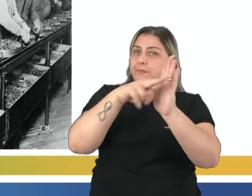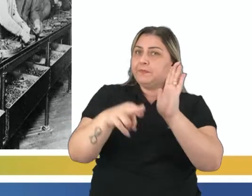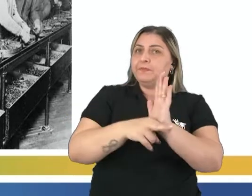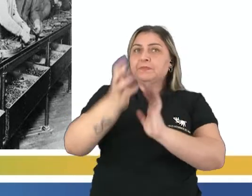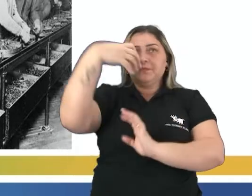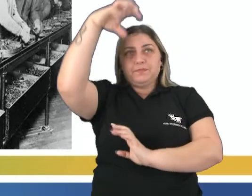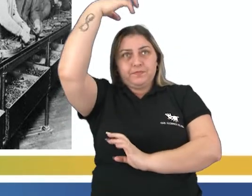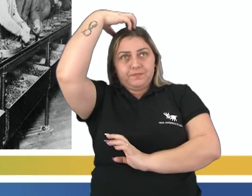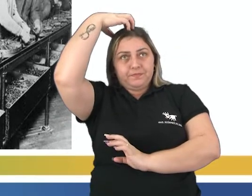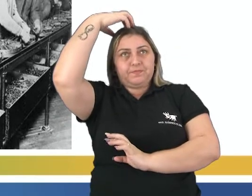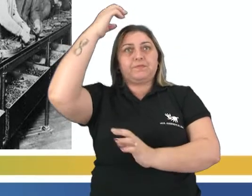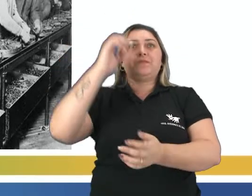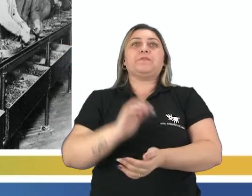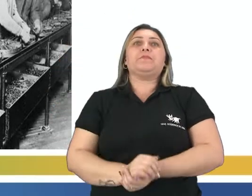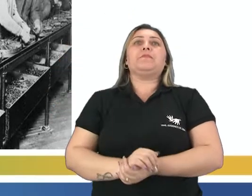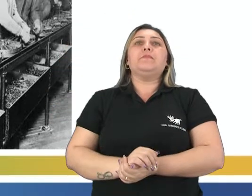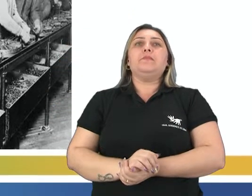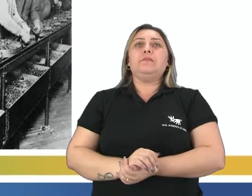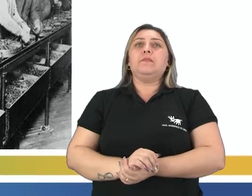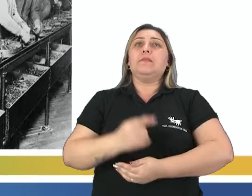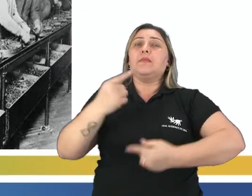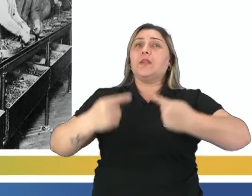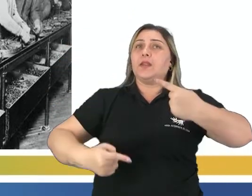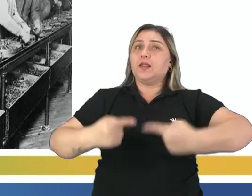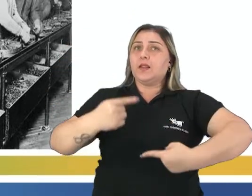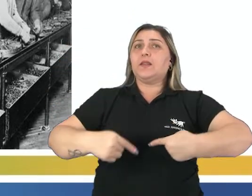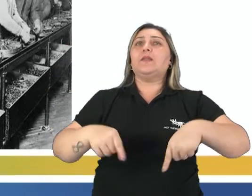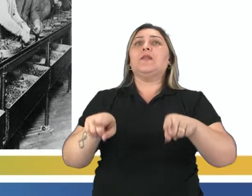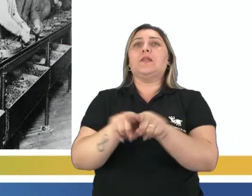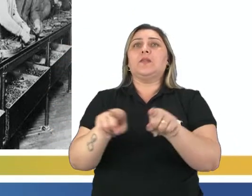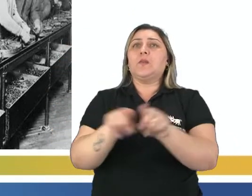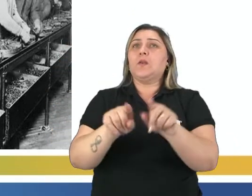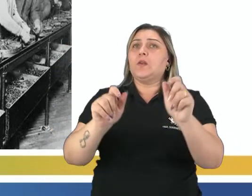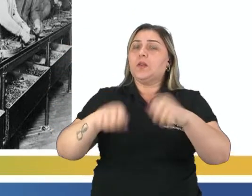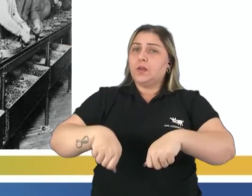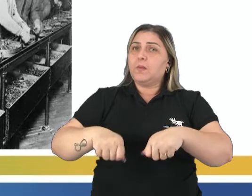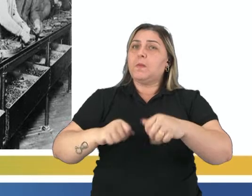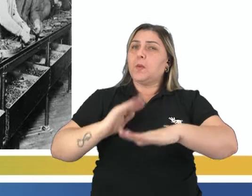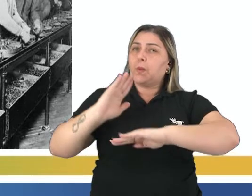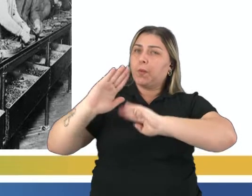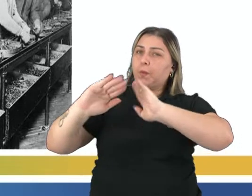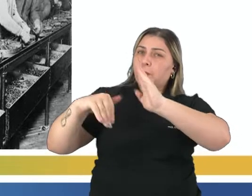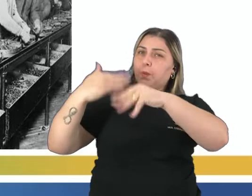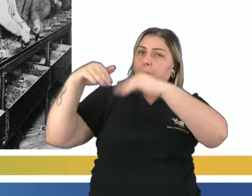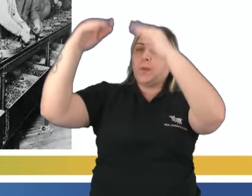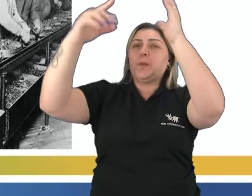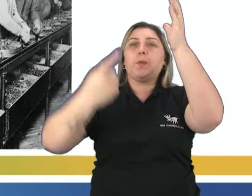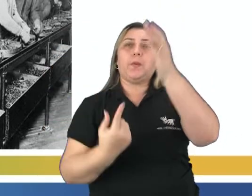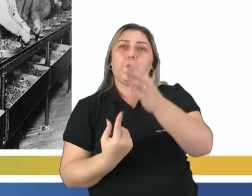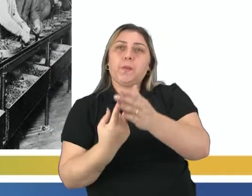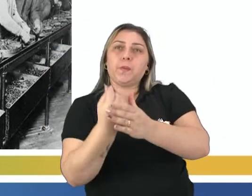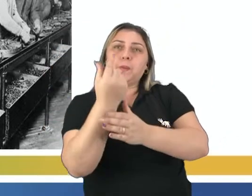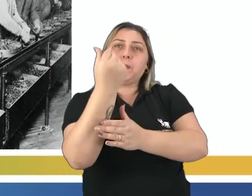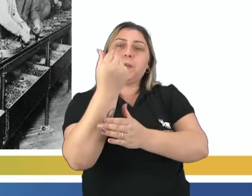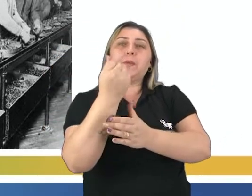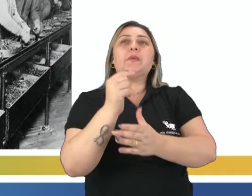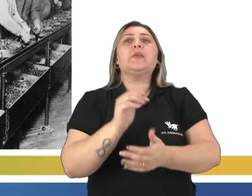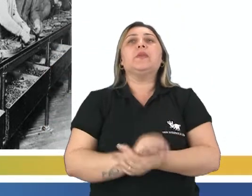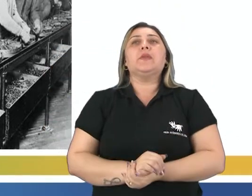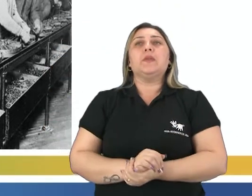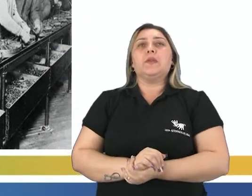certo? Conferiu estabilidade política e criou condições para o desenvolvimento do capitalismo com esse